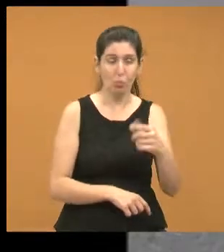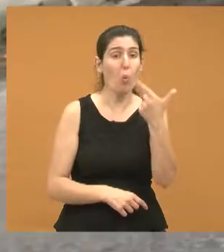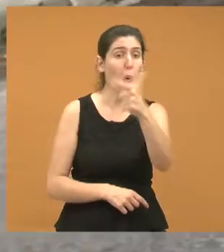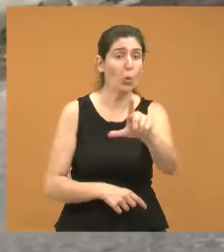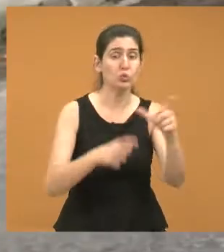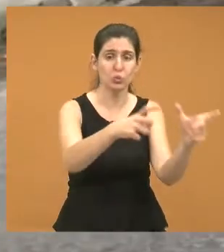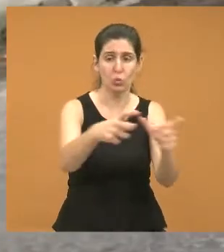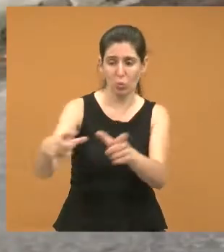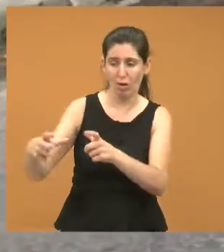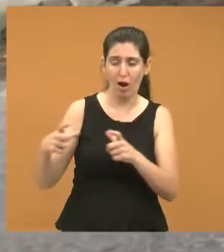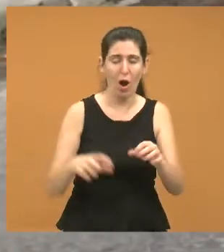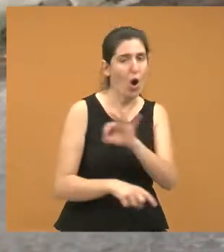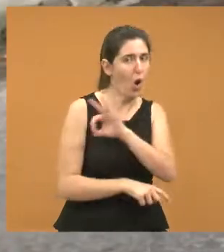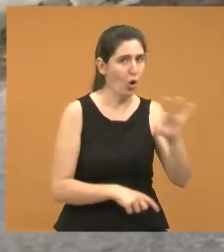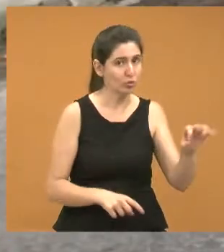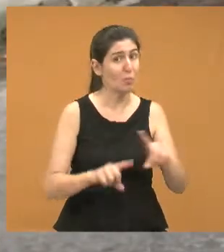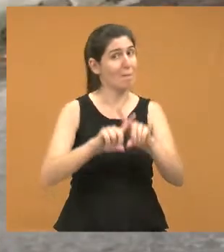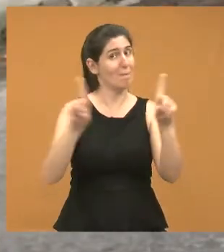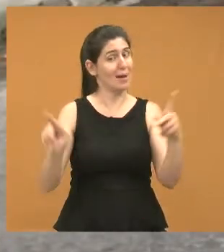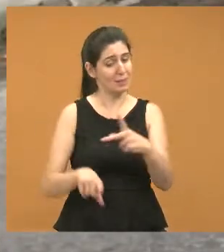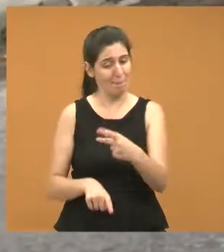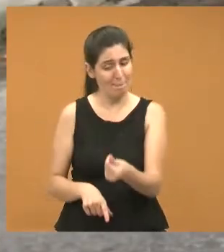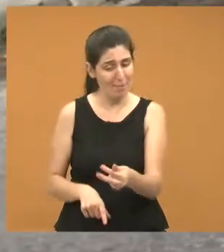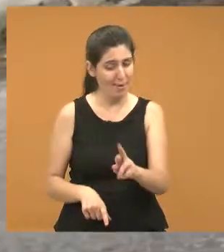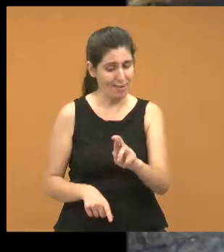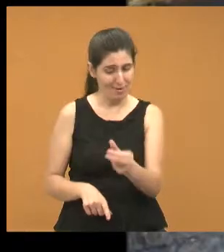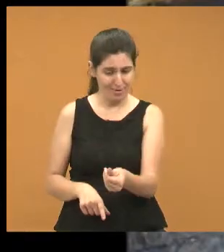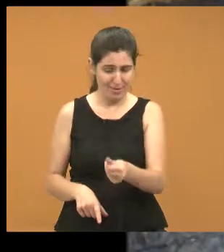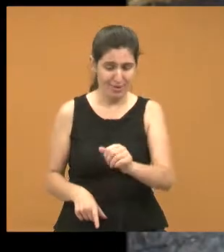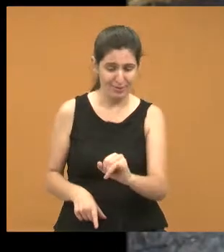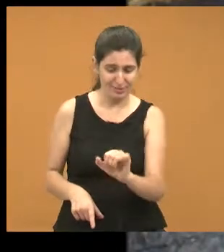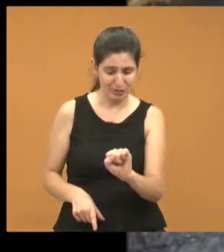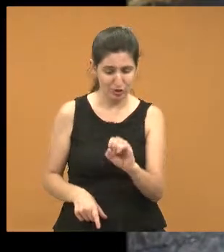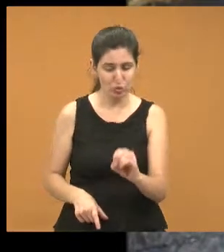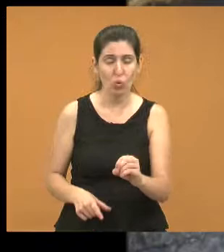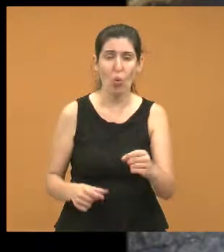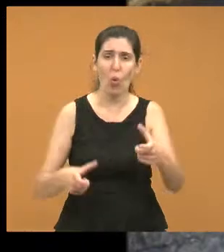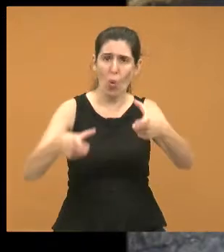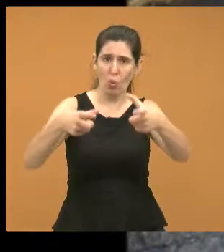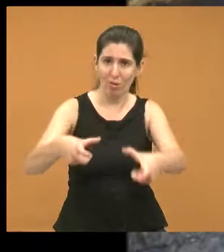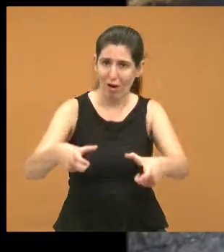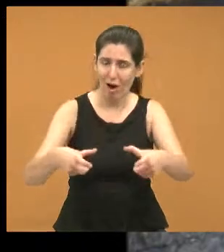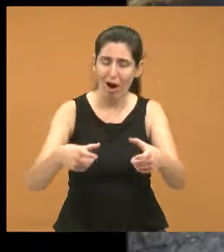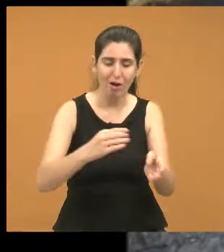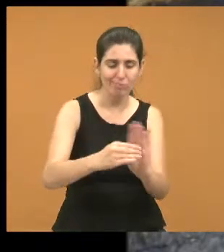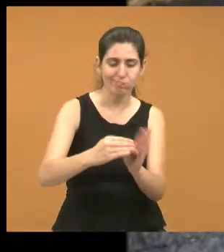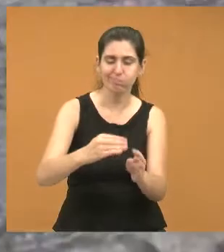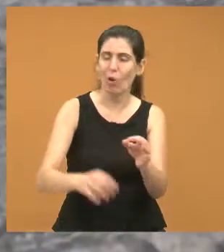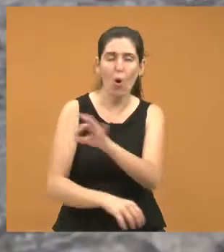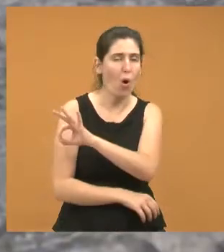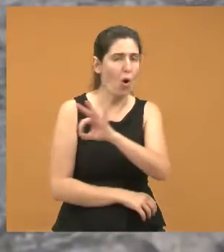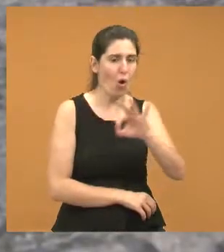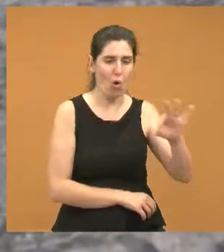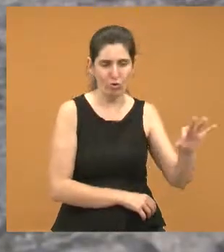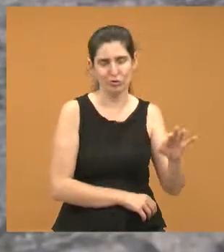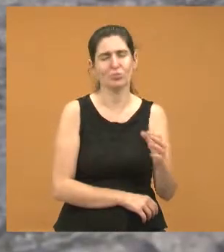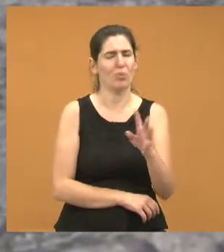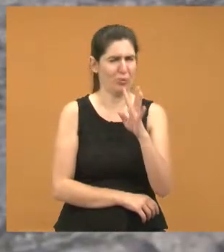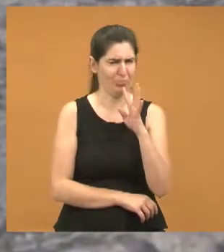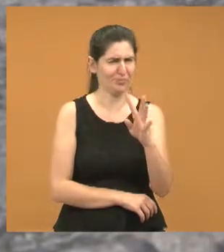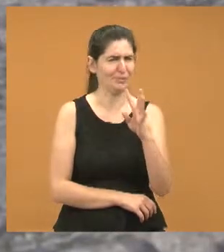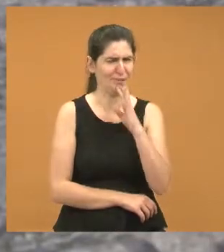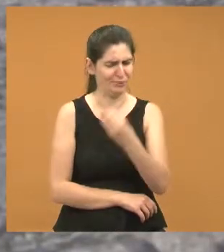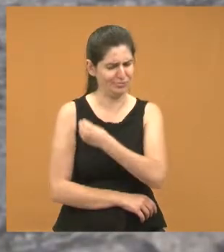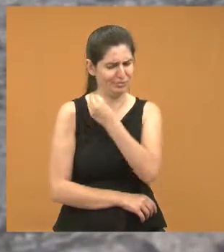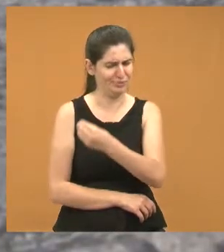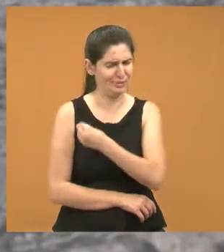merecem. Mas eu estou falando do paraíso porque eu conheço muito, é ali que moro, e eu vi a dificuldade daqueles moradores, inclusive, parte deles vive a realidade,